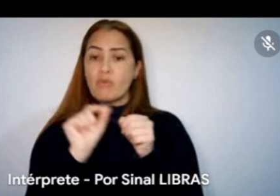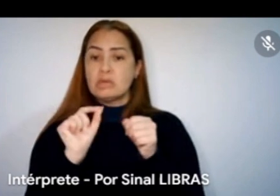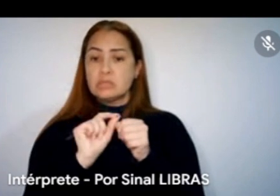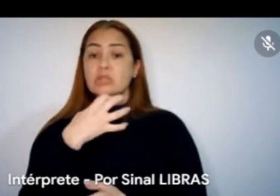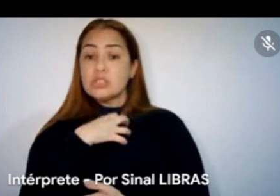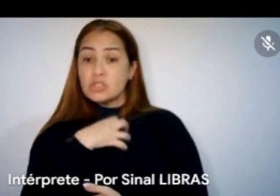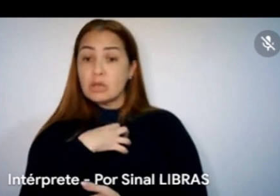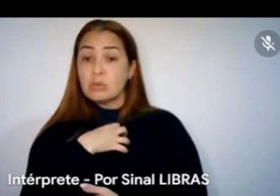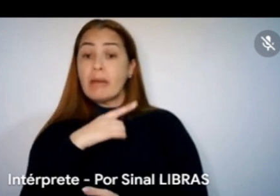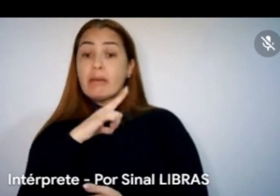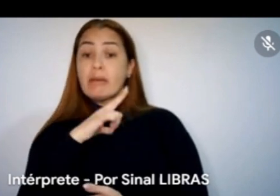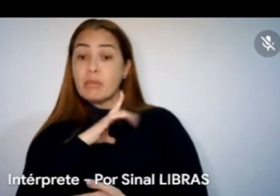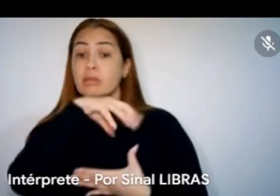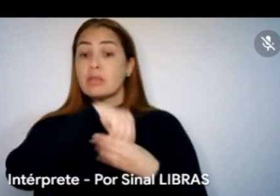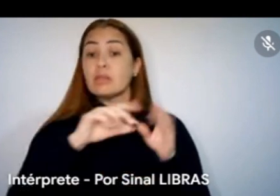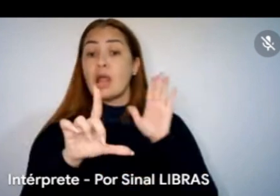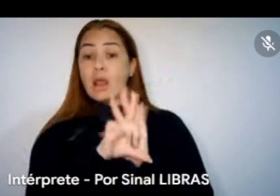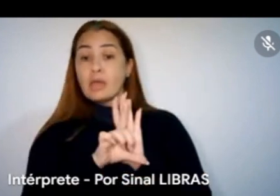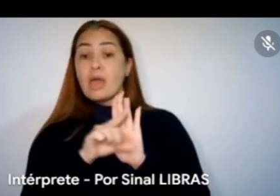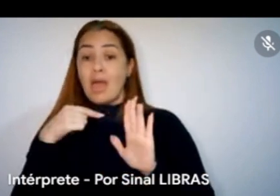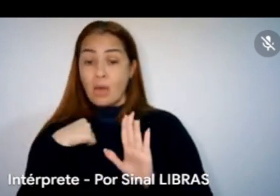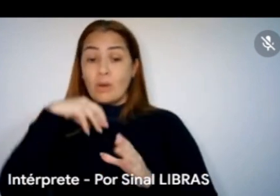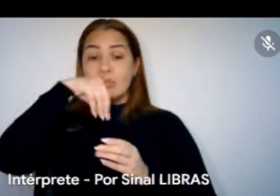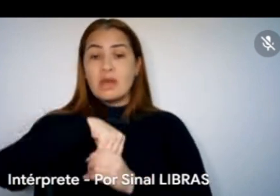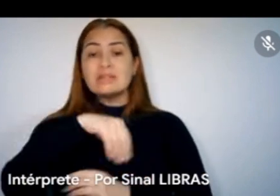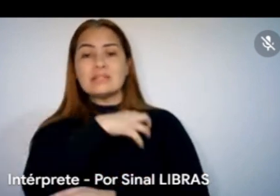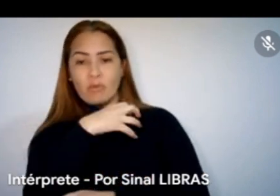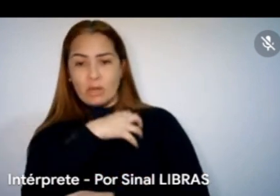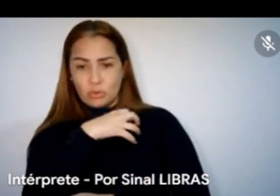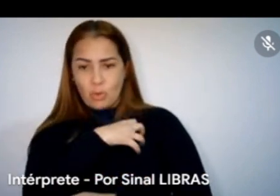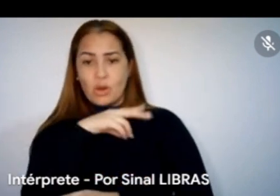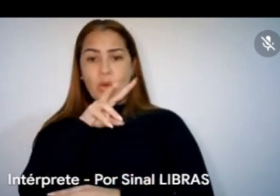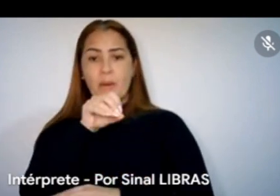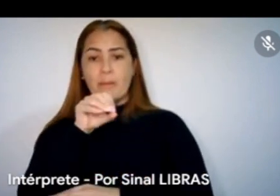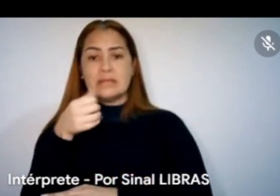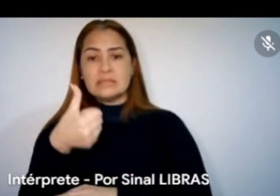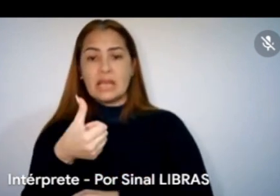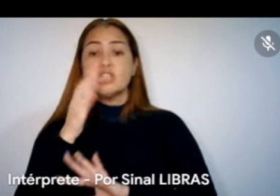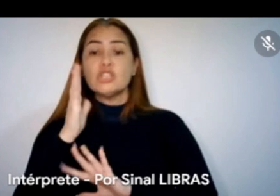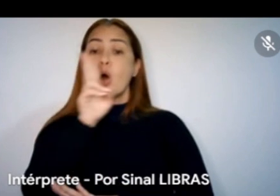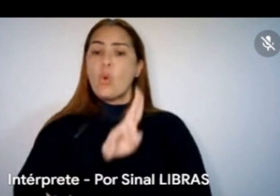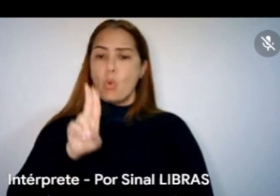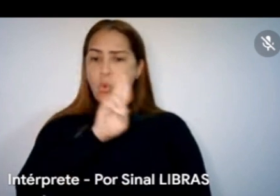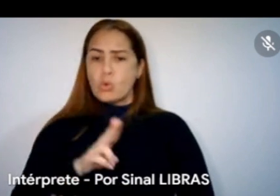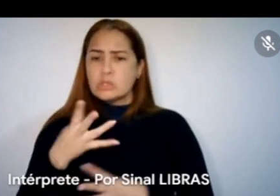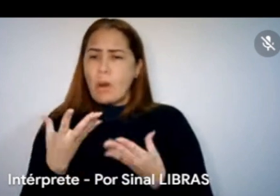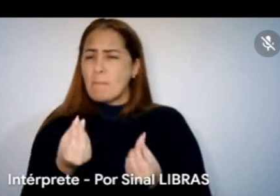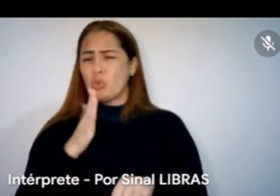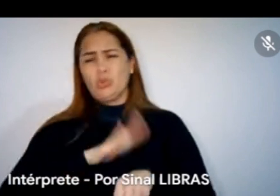2005, quando eu fui para Salvador, eles já utilizam isso faz muito tempo na lei de licitações, de inverter